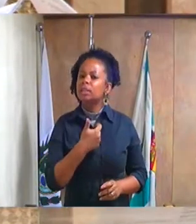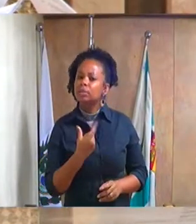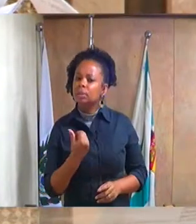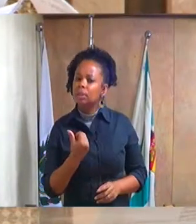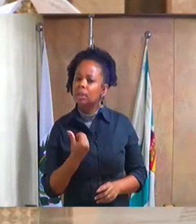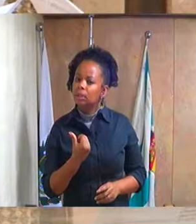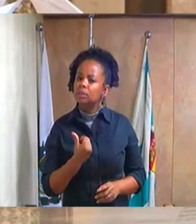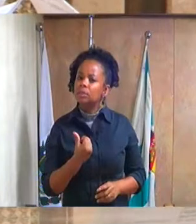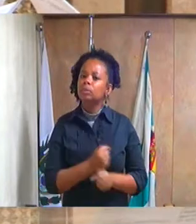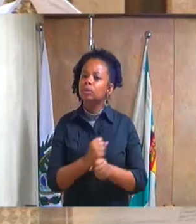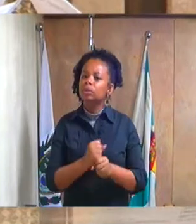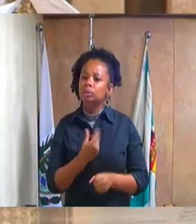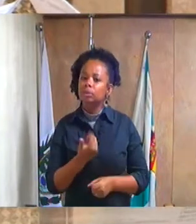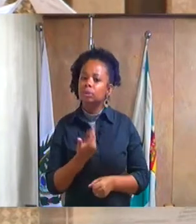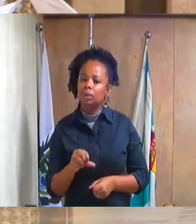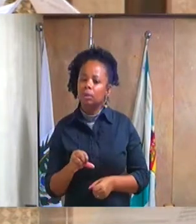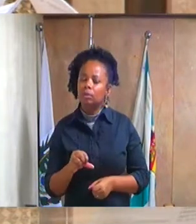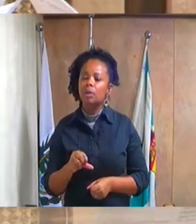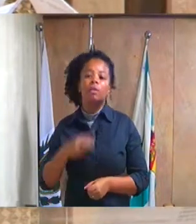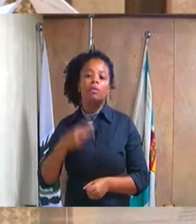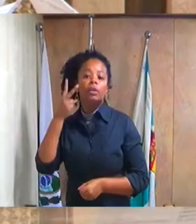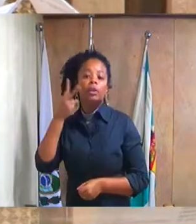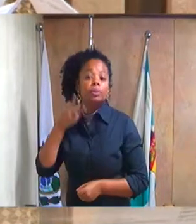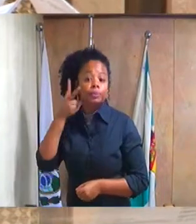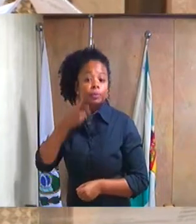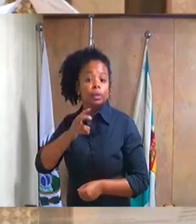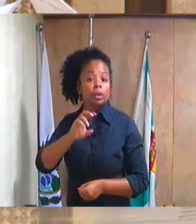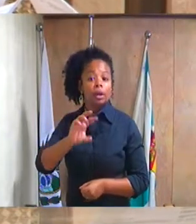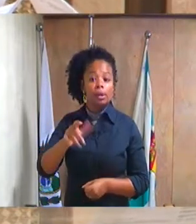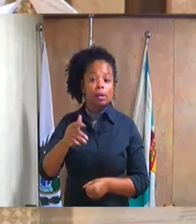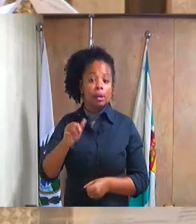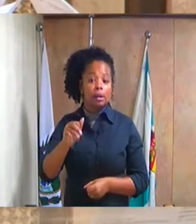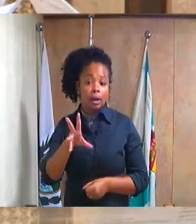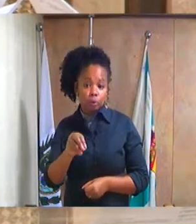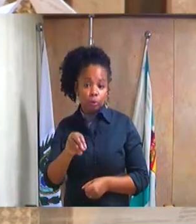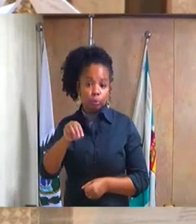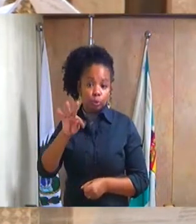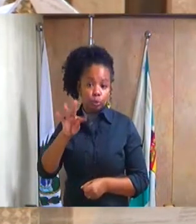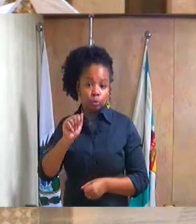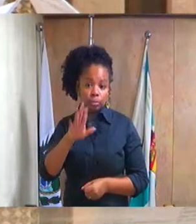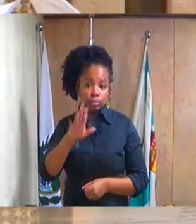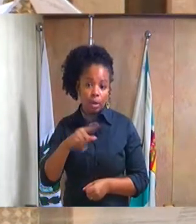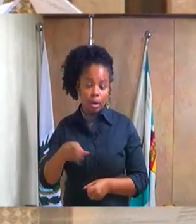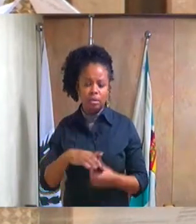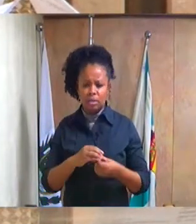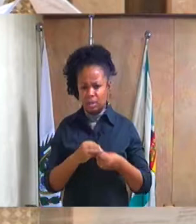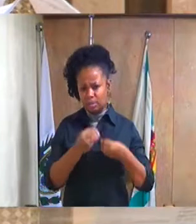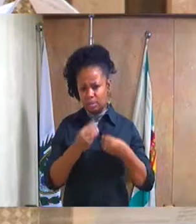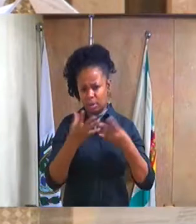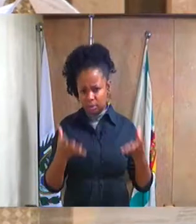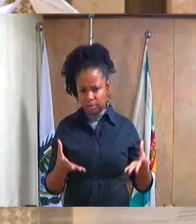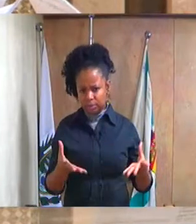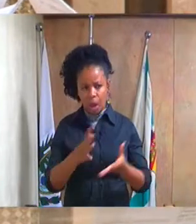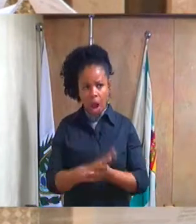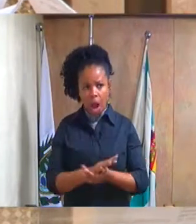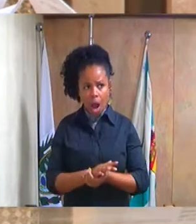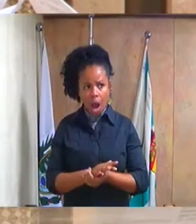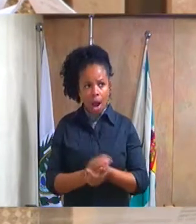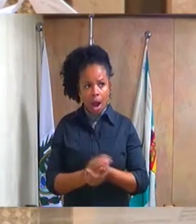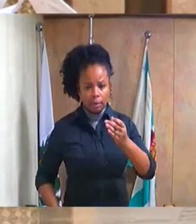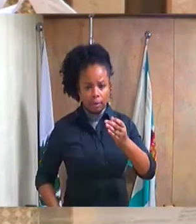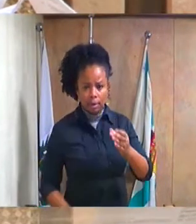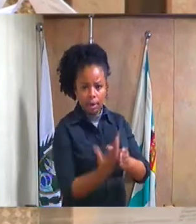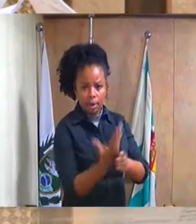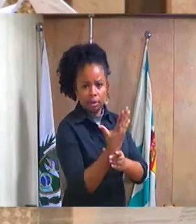2019, do excelentíssimo senhor vereador Cláudio de Oliveira Tomás, dispondo sobre a criação de